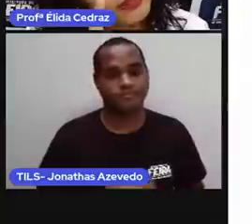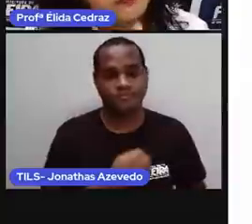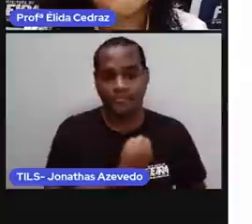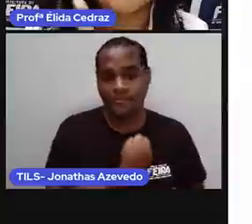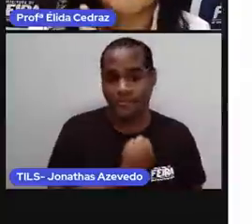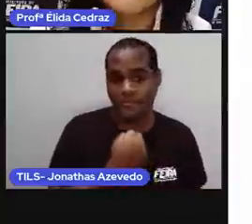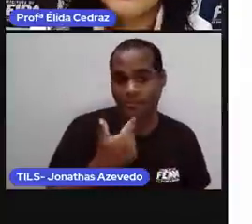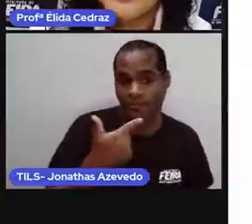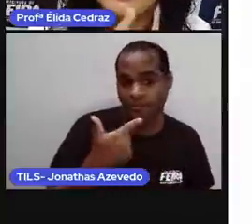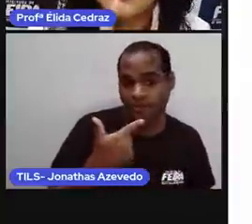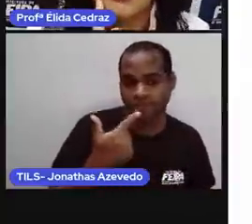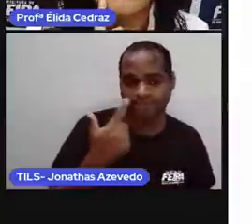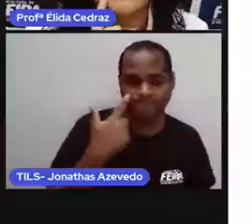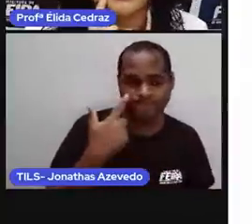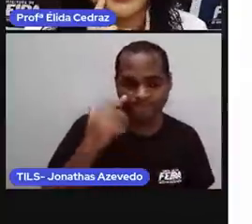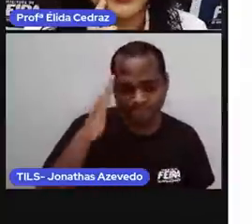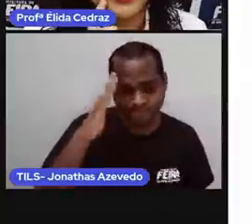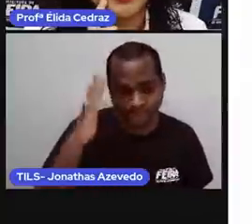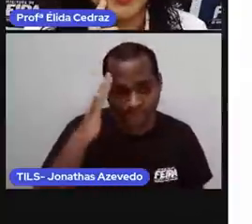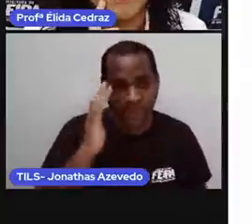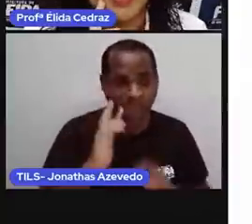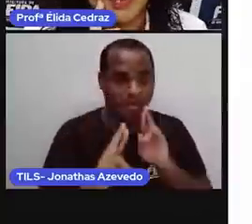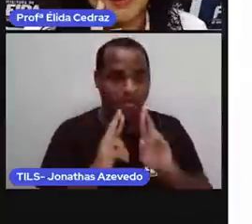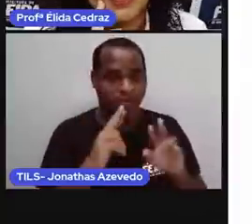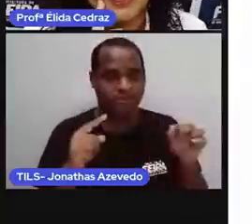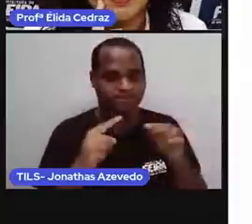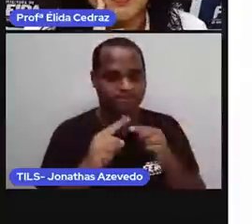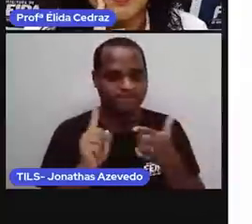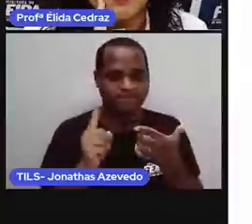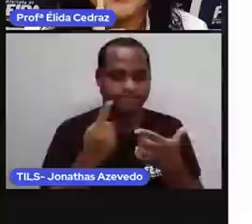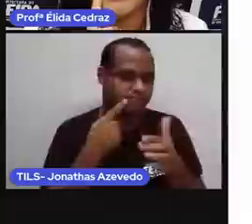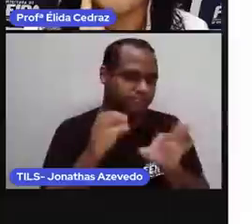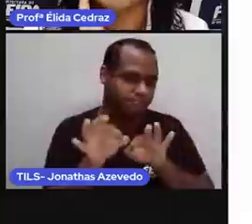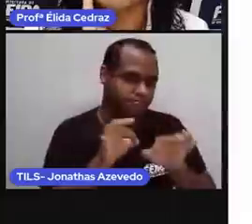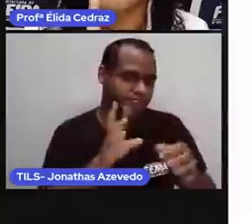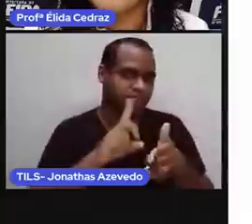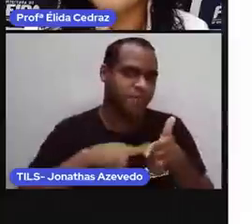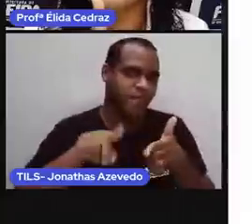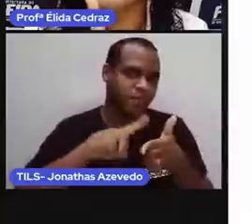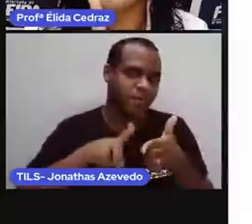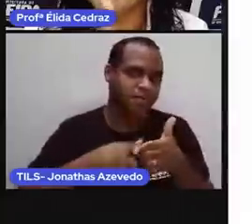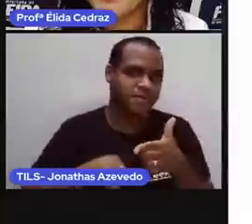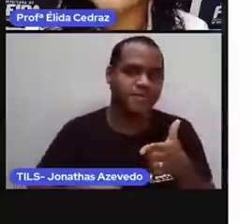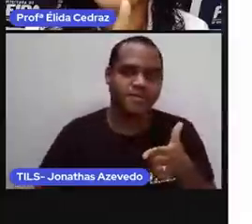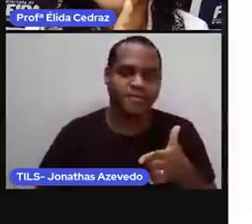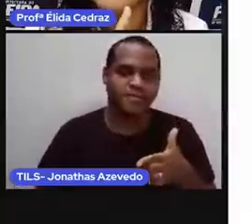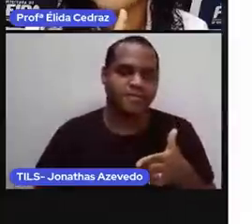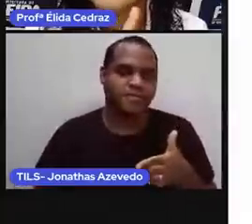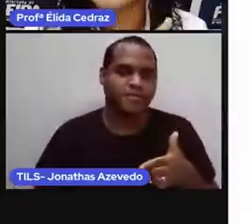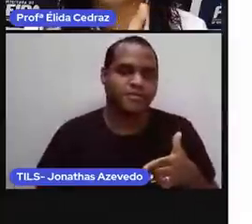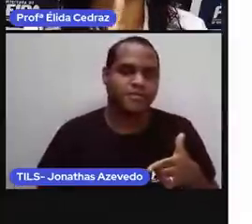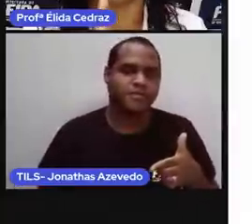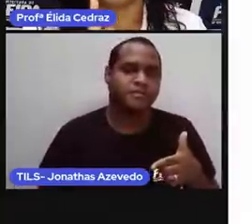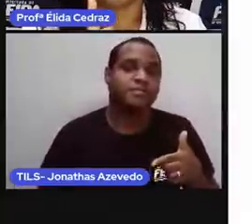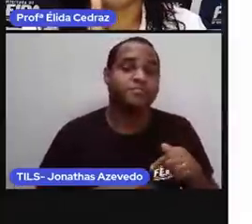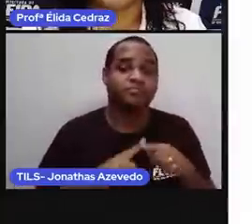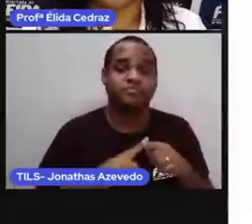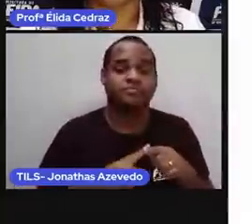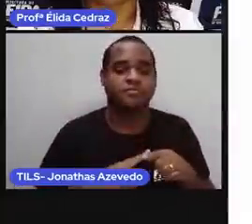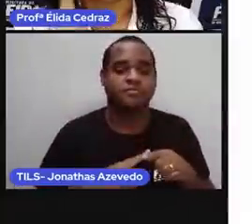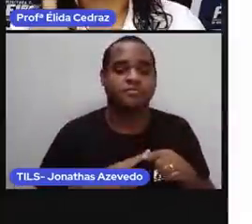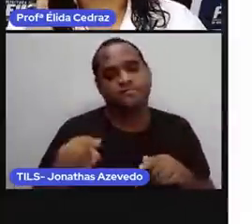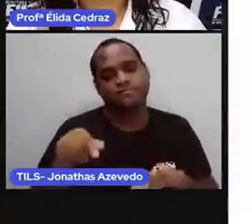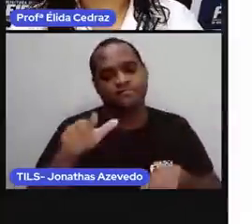da cuca. Resolva as situações problema. Muitos animais são recolhidos para